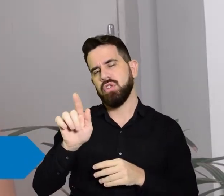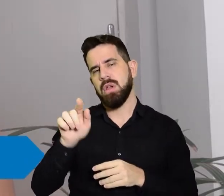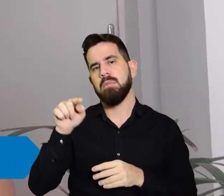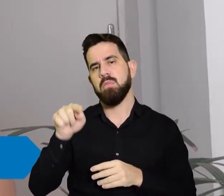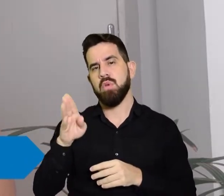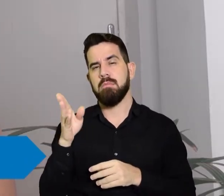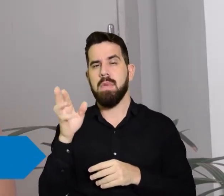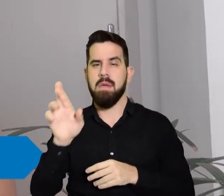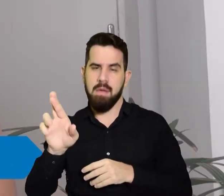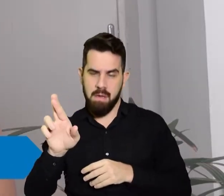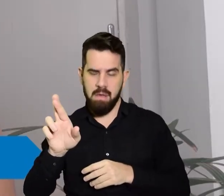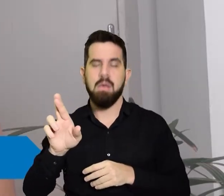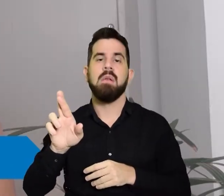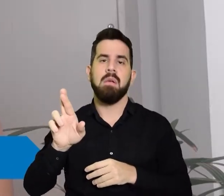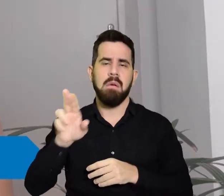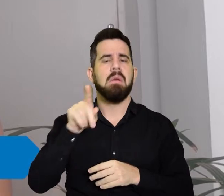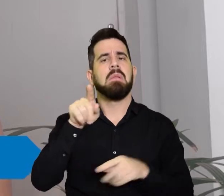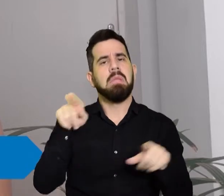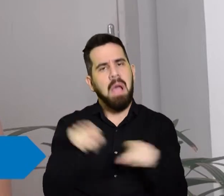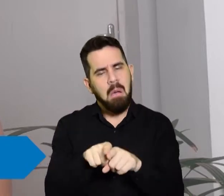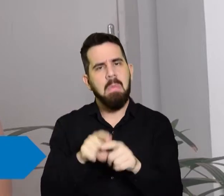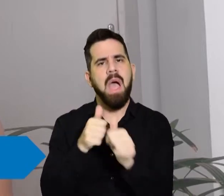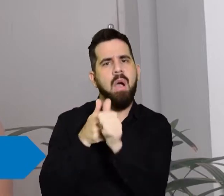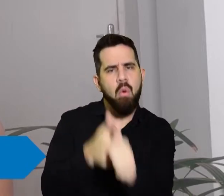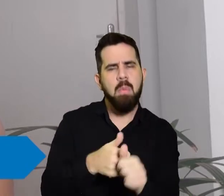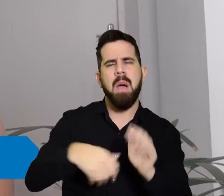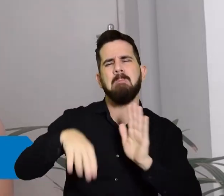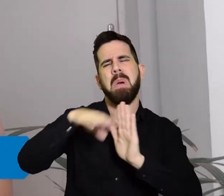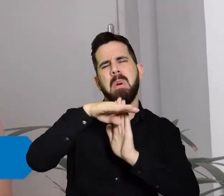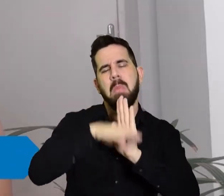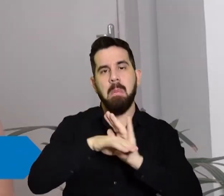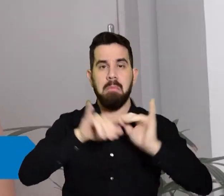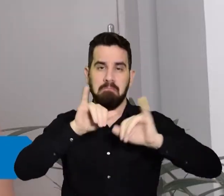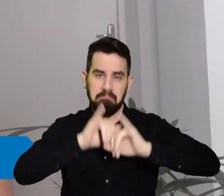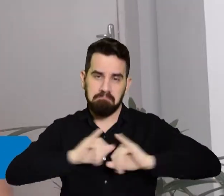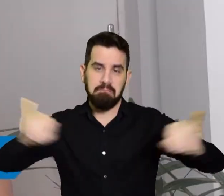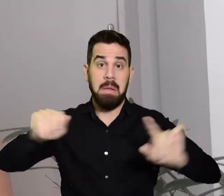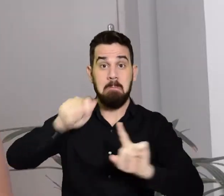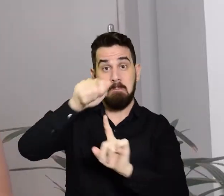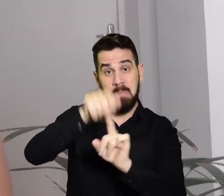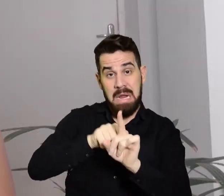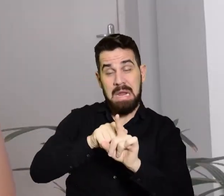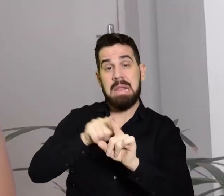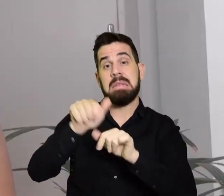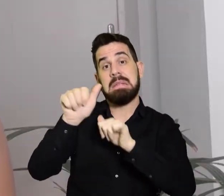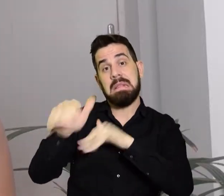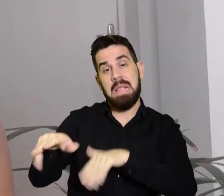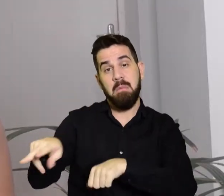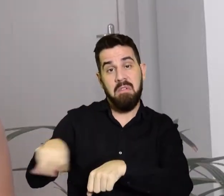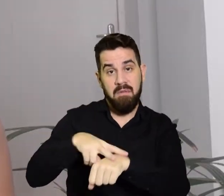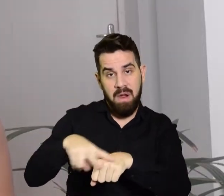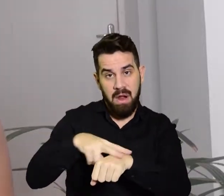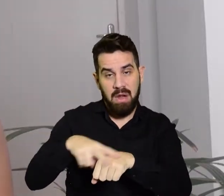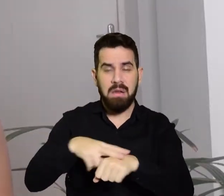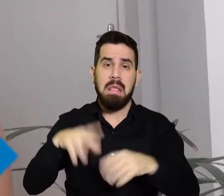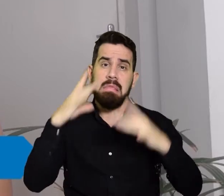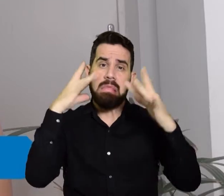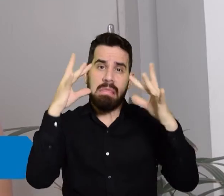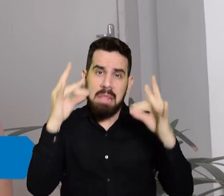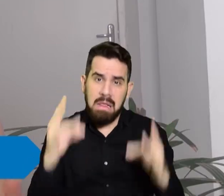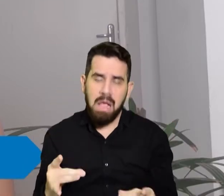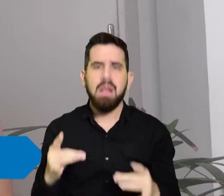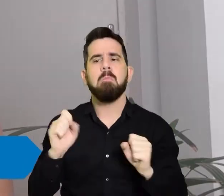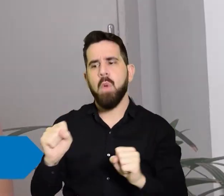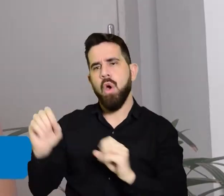Por lá, você também confere a programação completa da campanha Setembro Verde na UFG. Detalhes da campanha você também